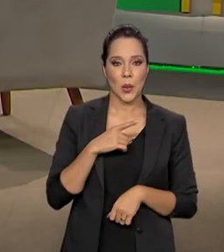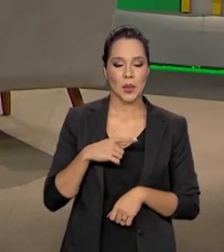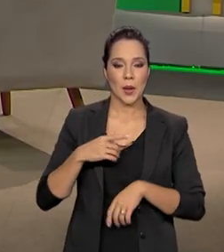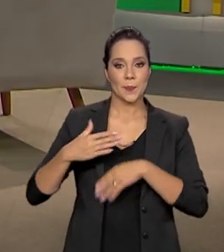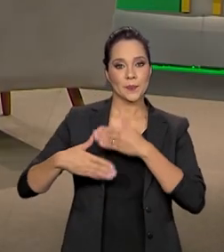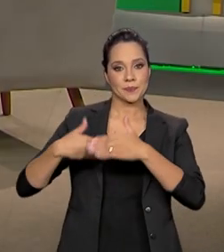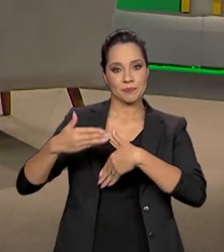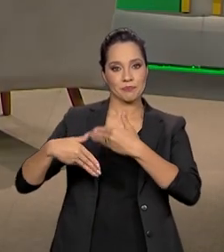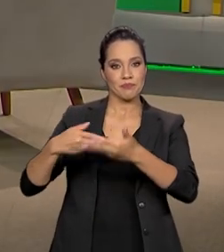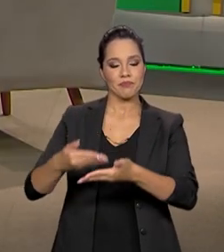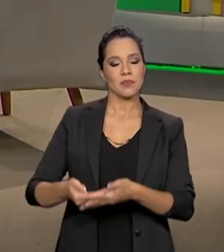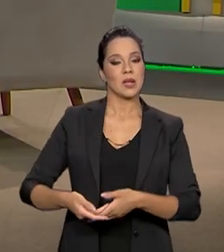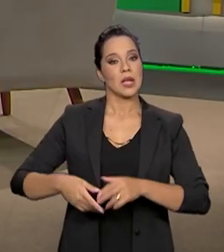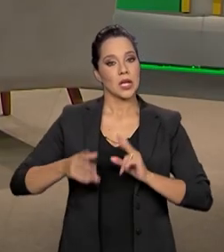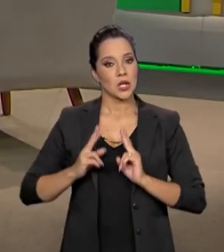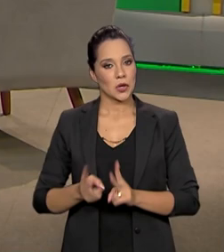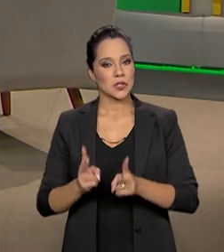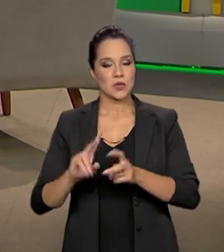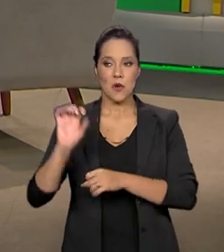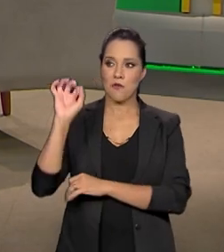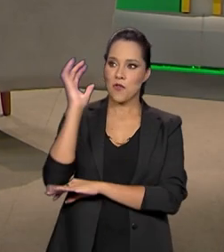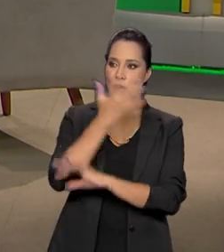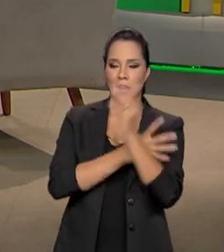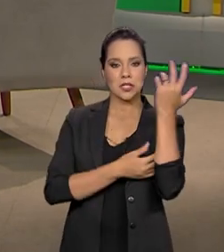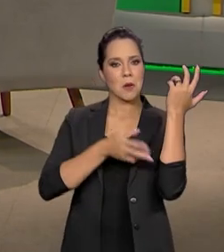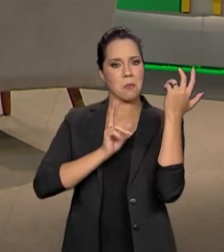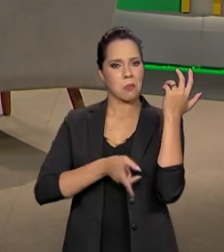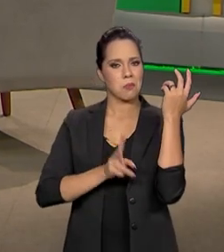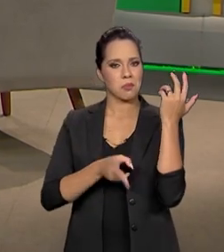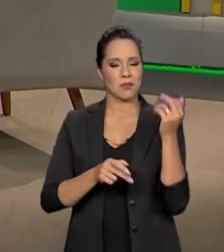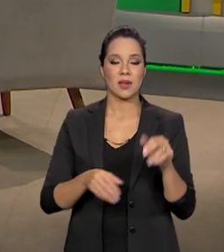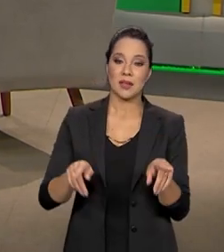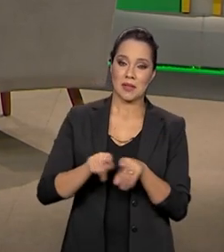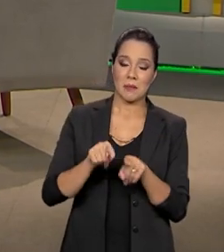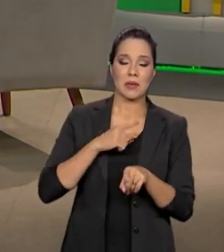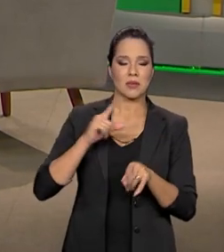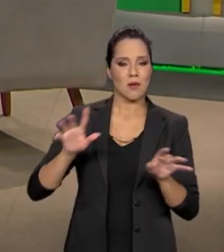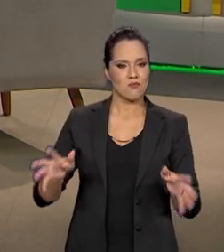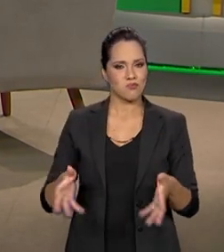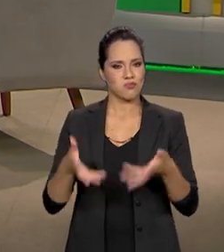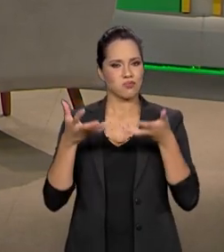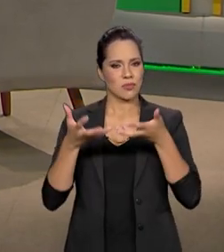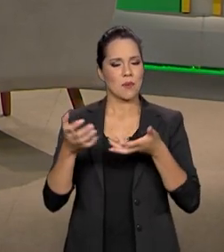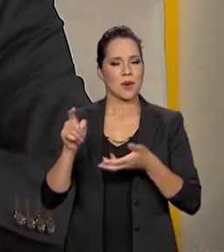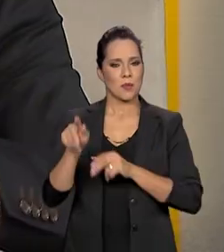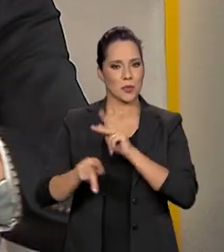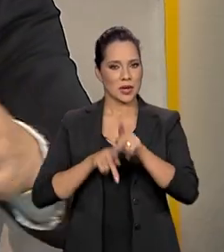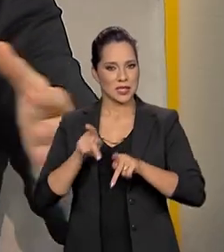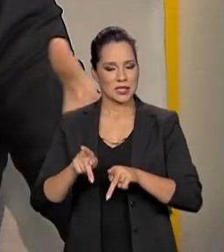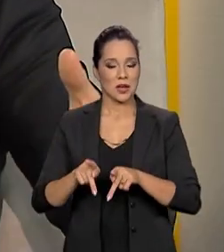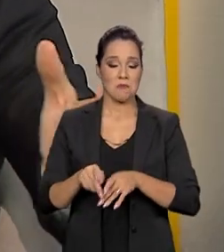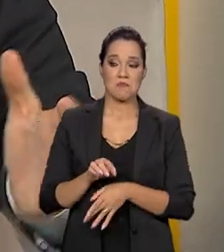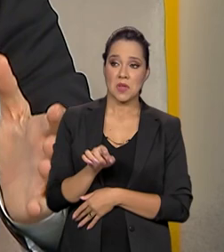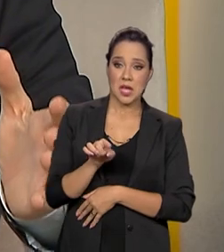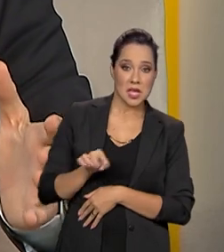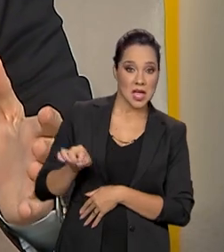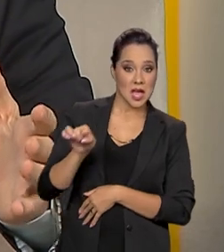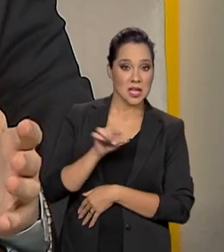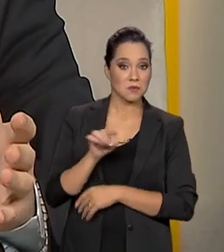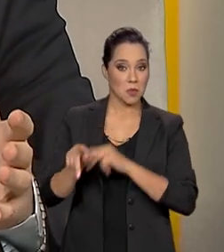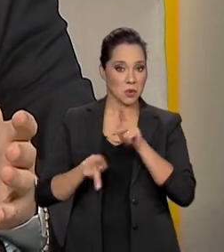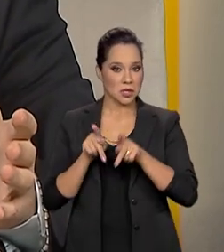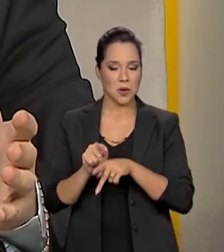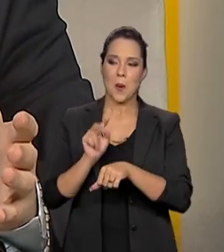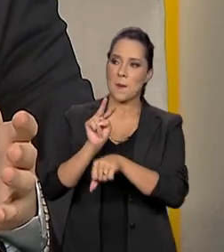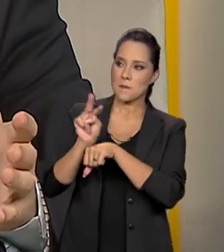produção que mantém a floresta em pé, traz recursos para essa população e eles mesmos